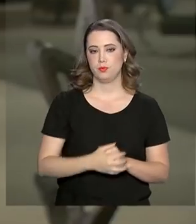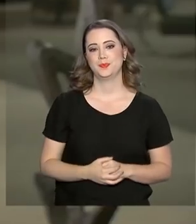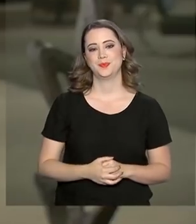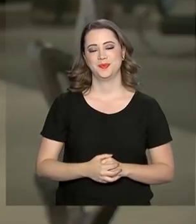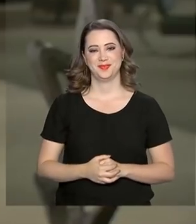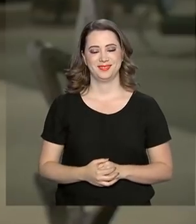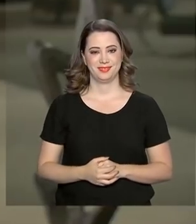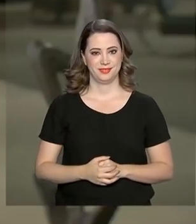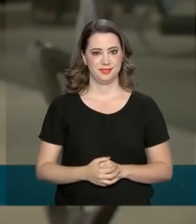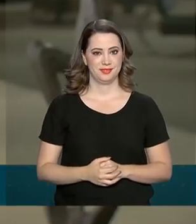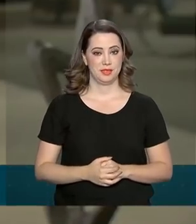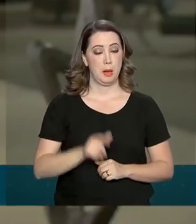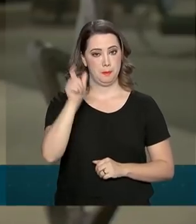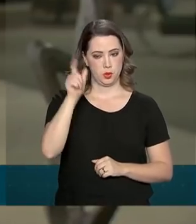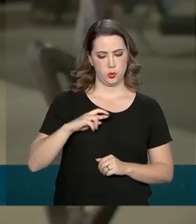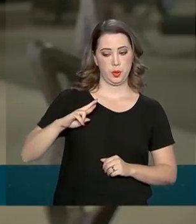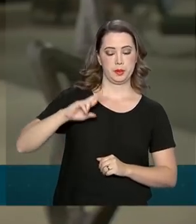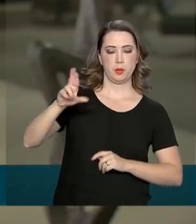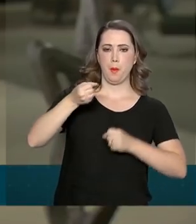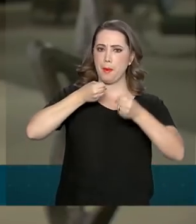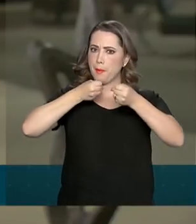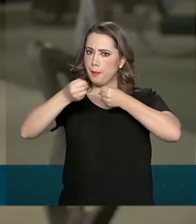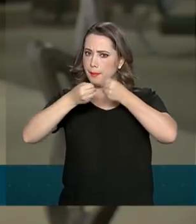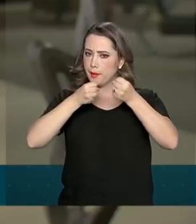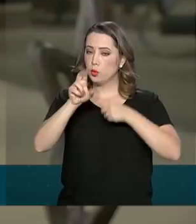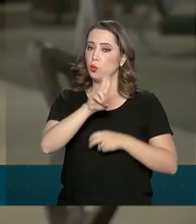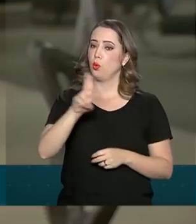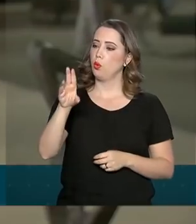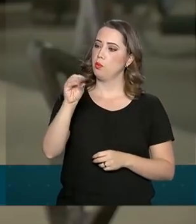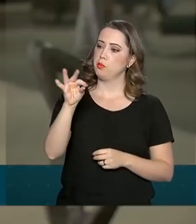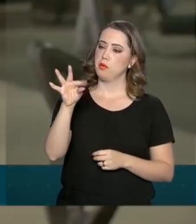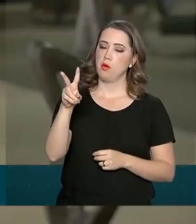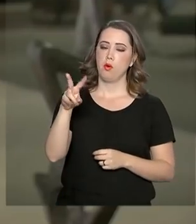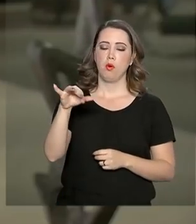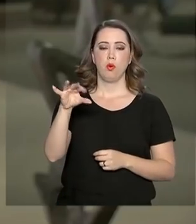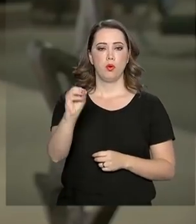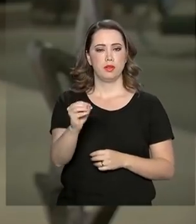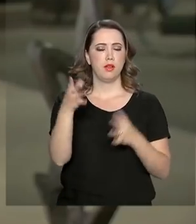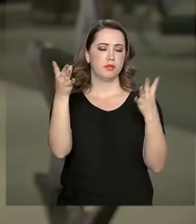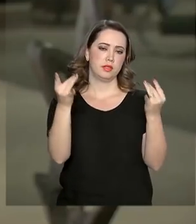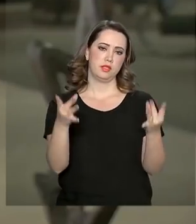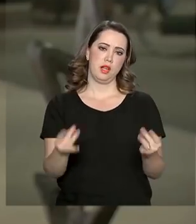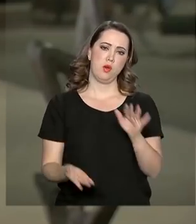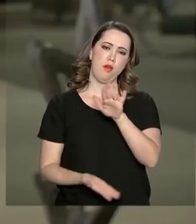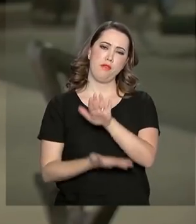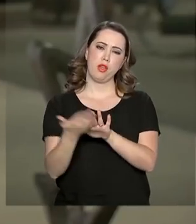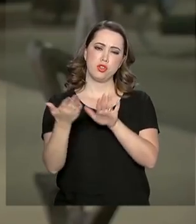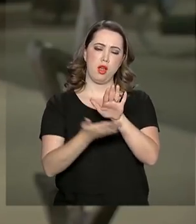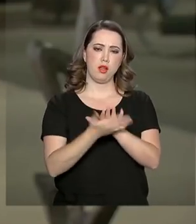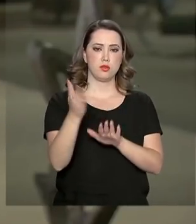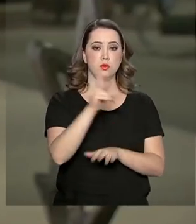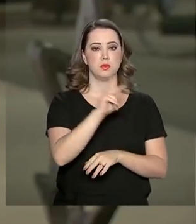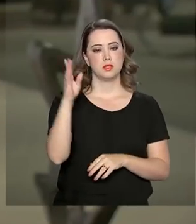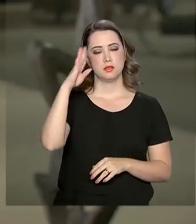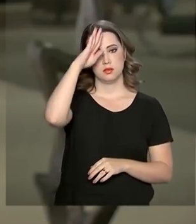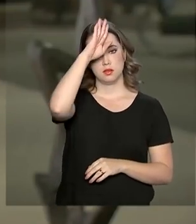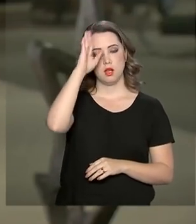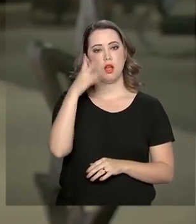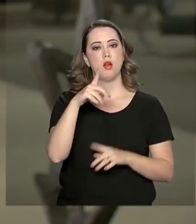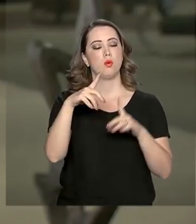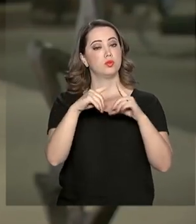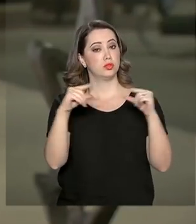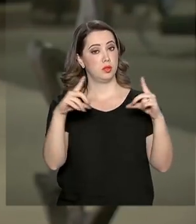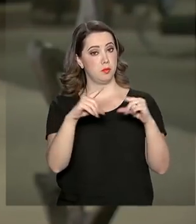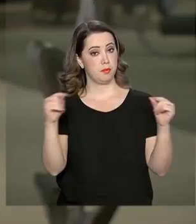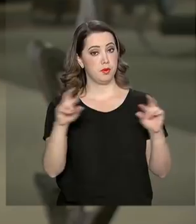O porta-voz da presidência da República, Otávio Rego Barros, deu detalhes da viagem do presidente Jair Bolsonaro ao Japão para participar